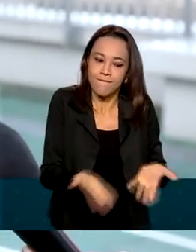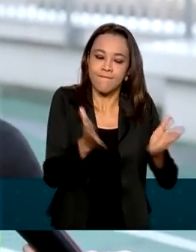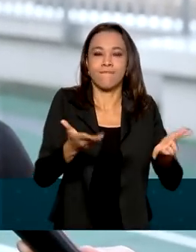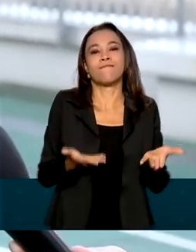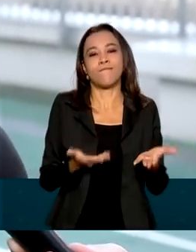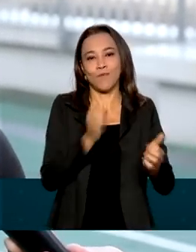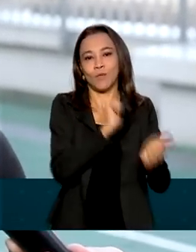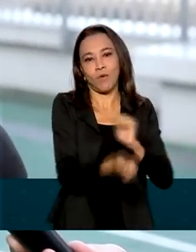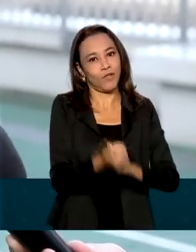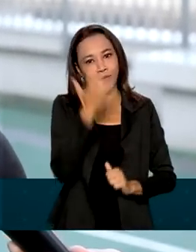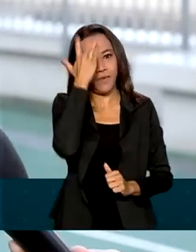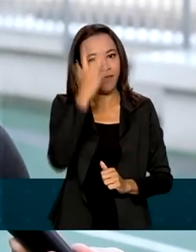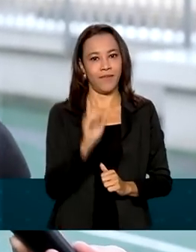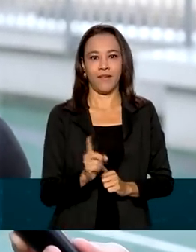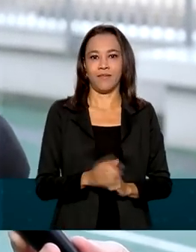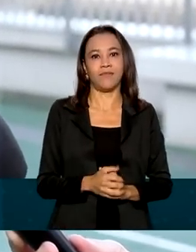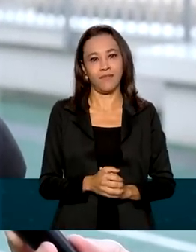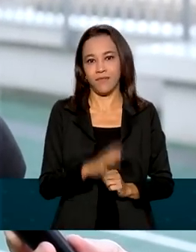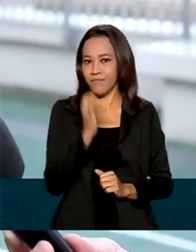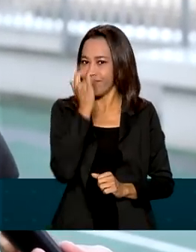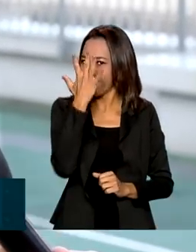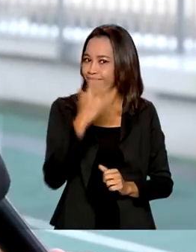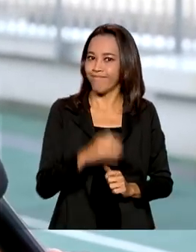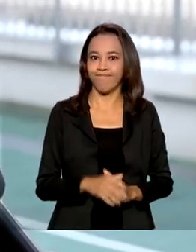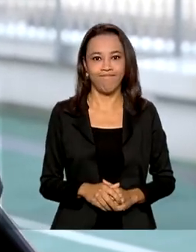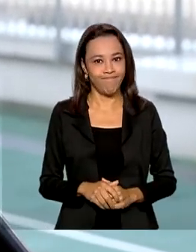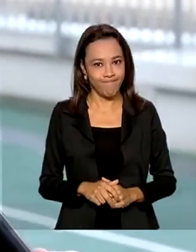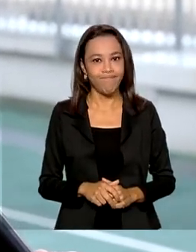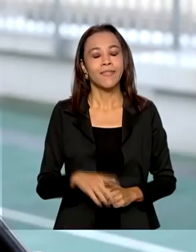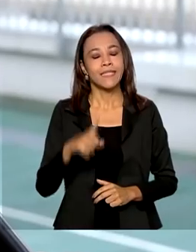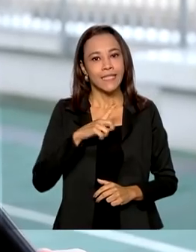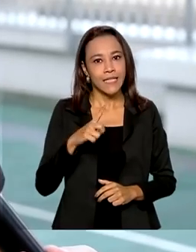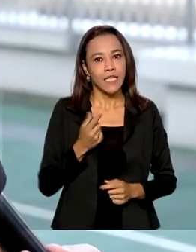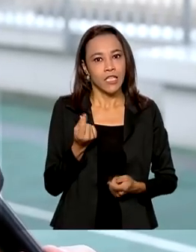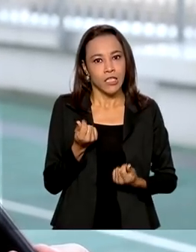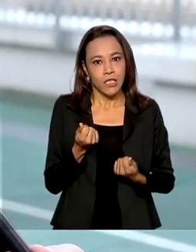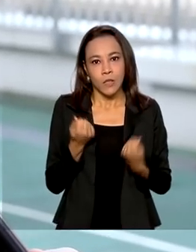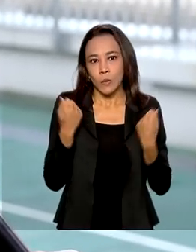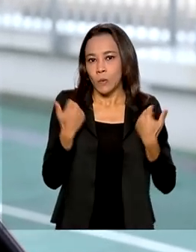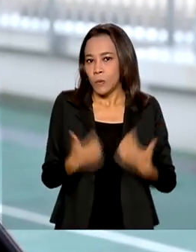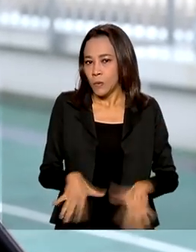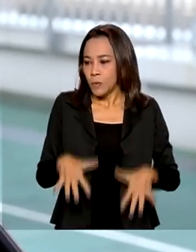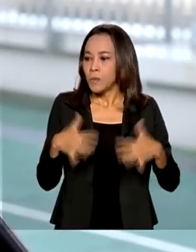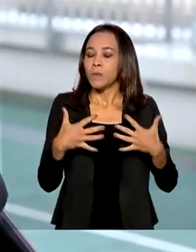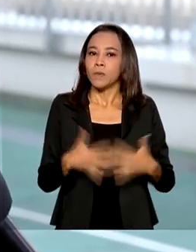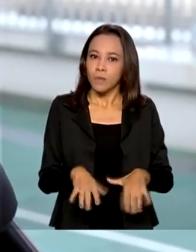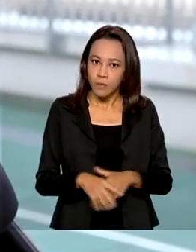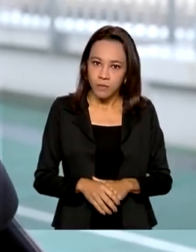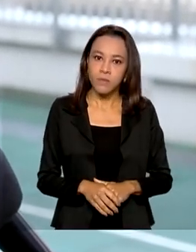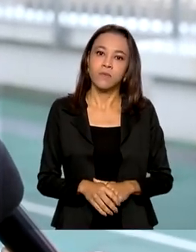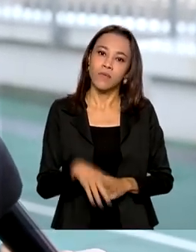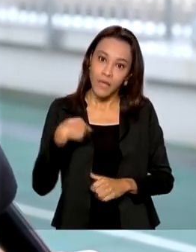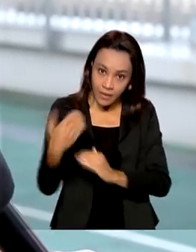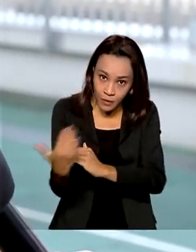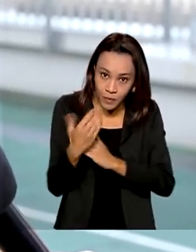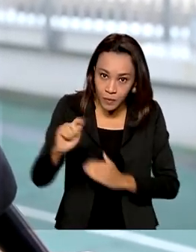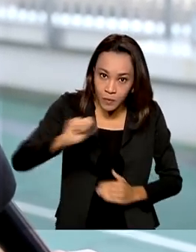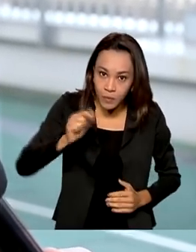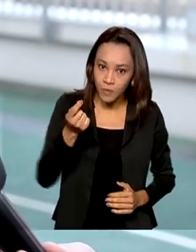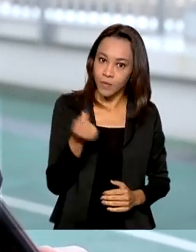não é fácil, não é fácil, gera um custo e tendo essa ajuda,